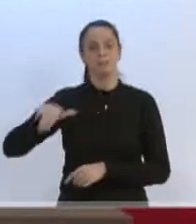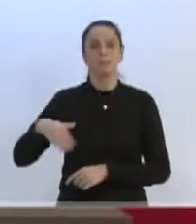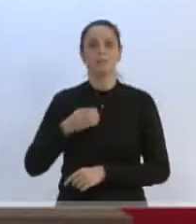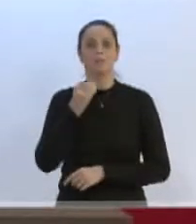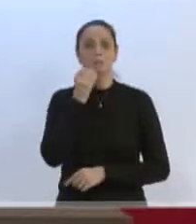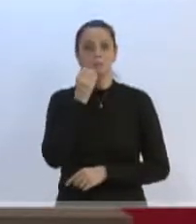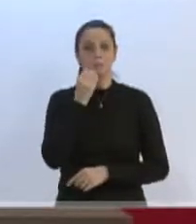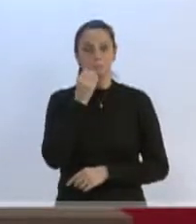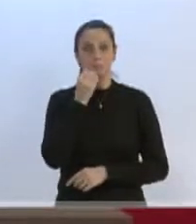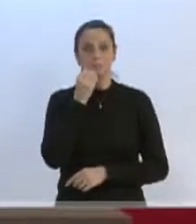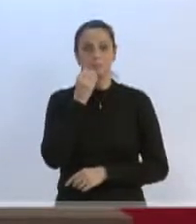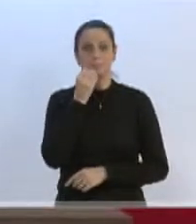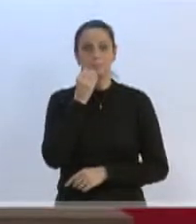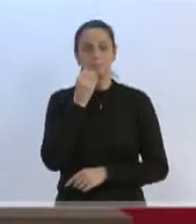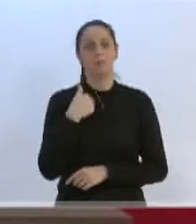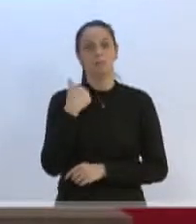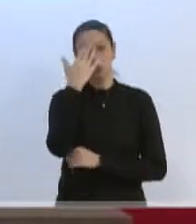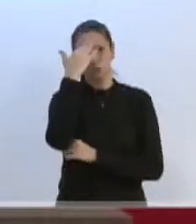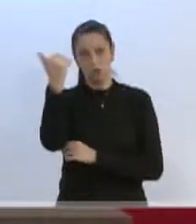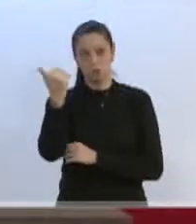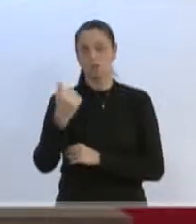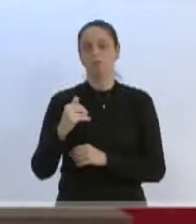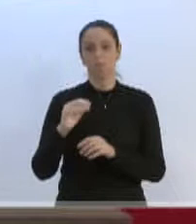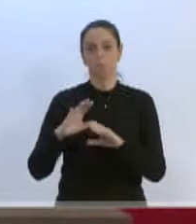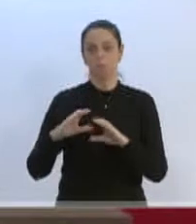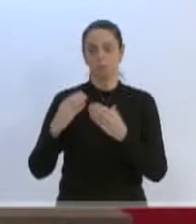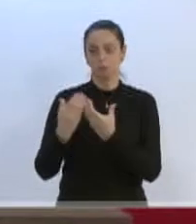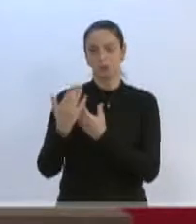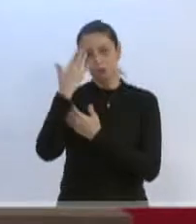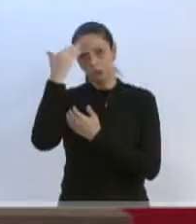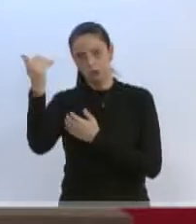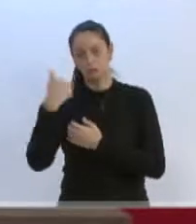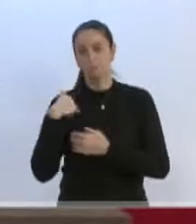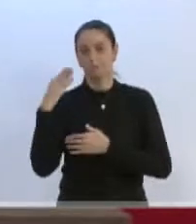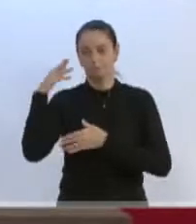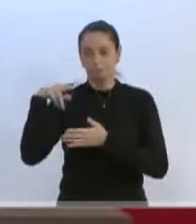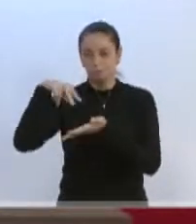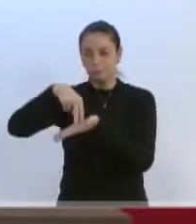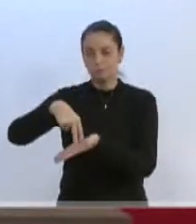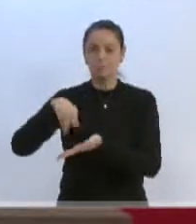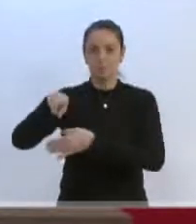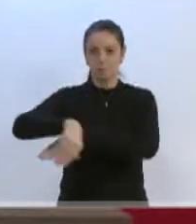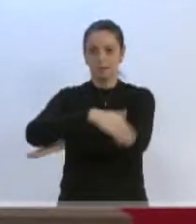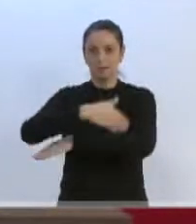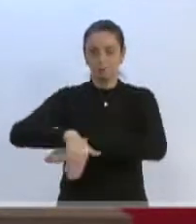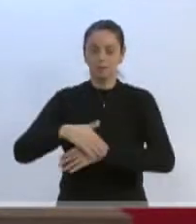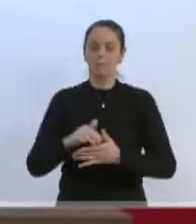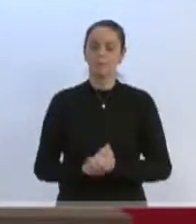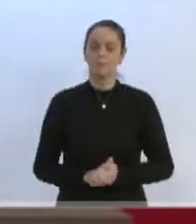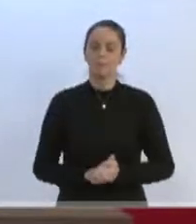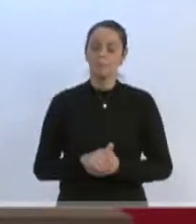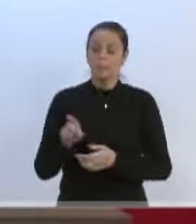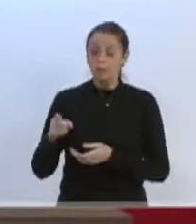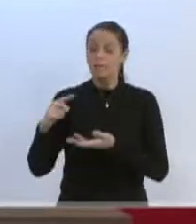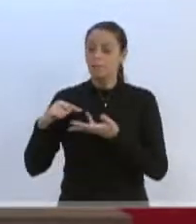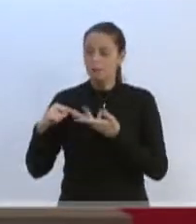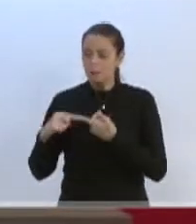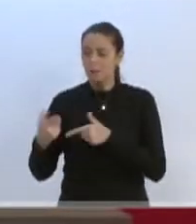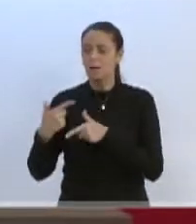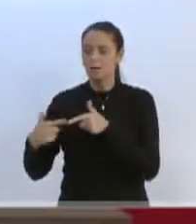de ser chamado por vários moradores em várias ruas e levar esses problemas de cada